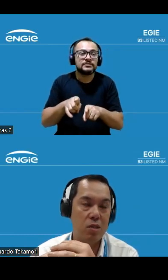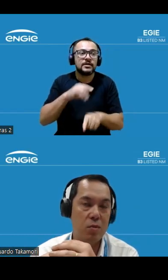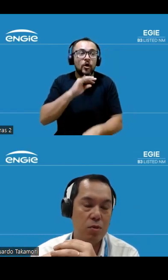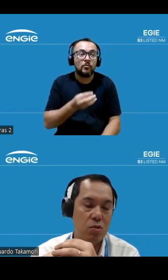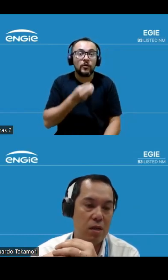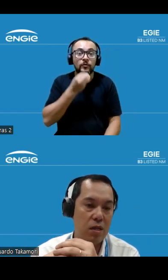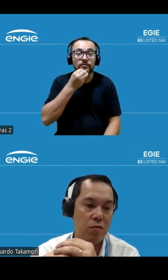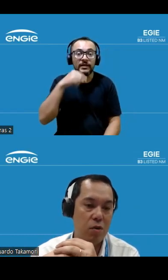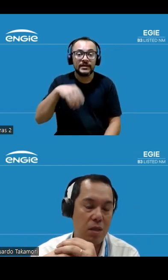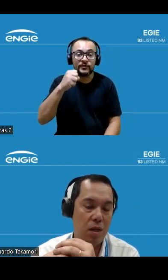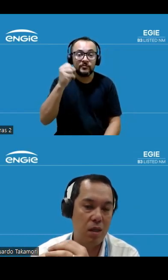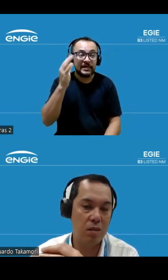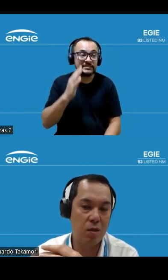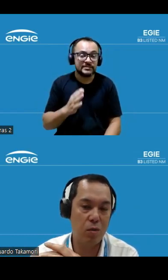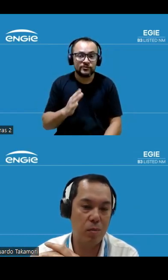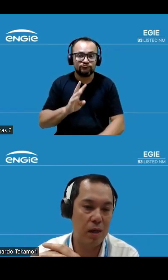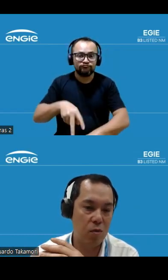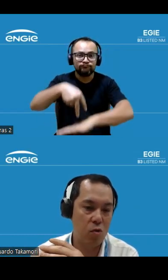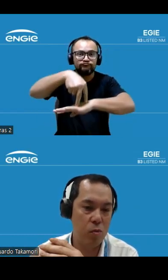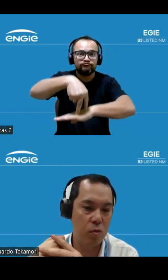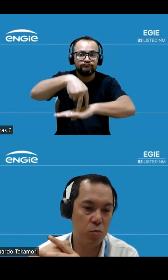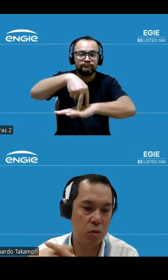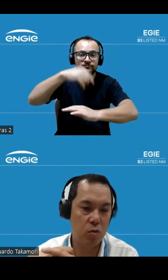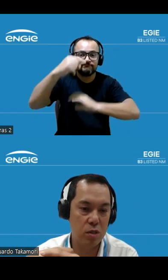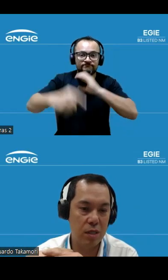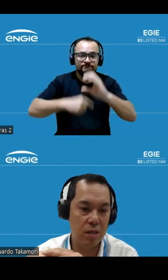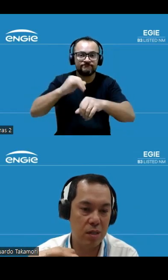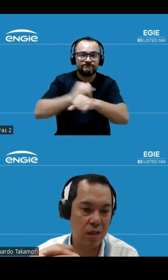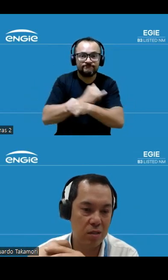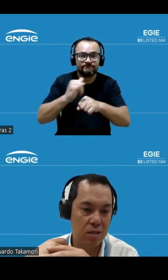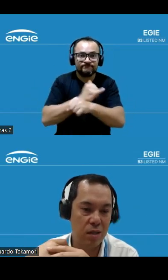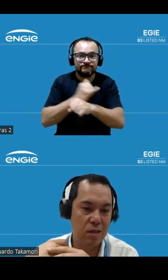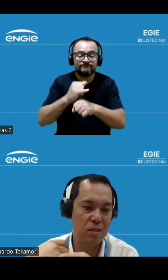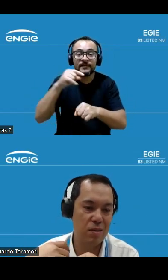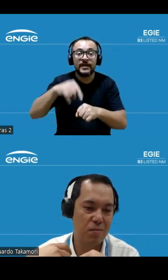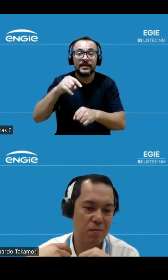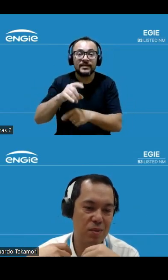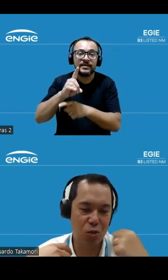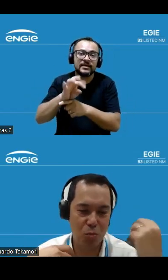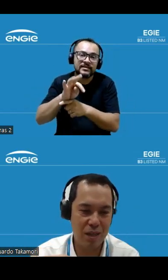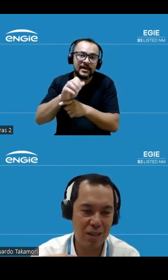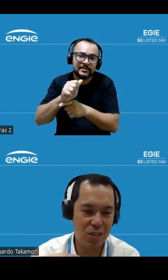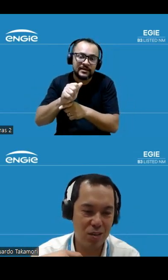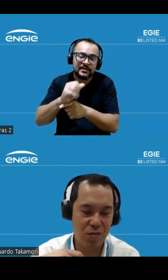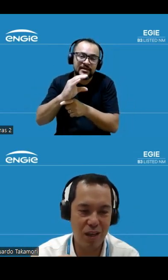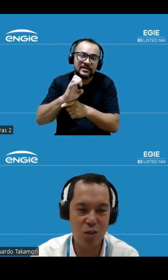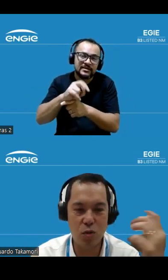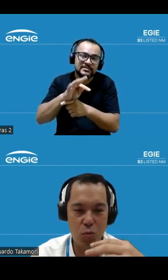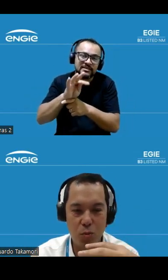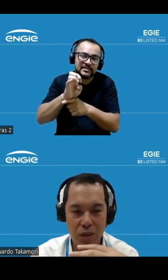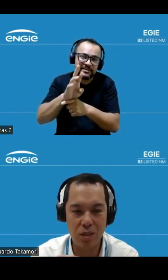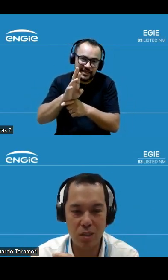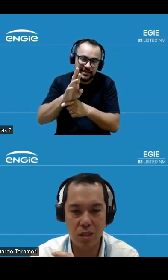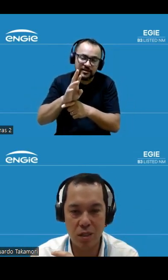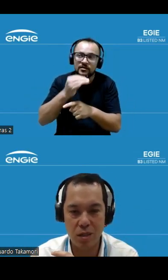Brasil tem de se posicionar de forma estratégica global como supridor de data centers tanto pela energia verde